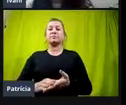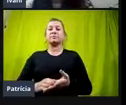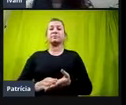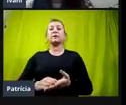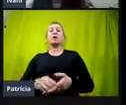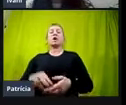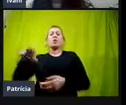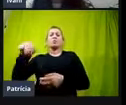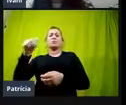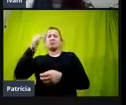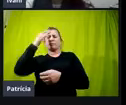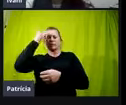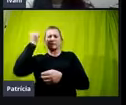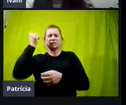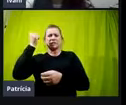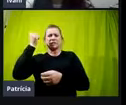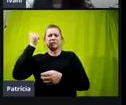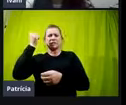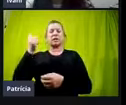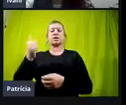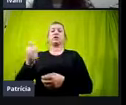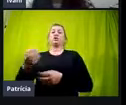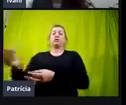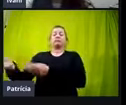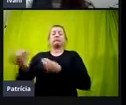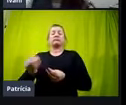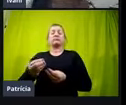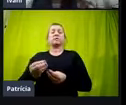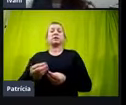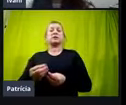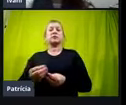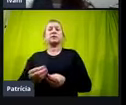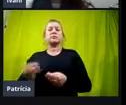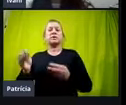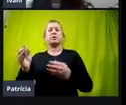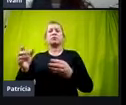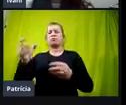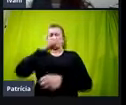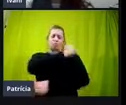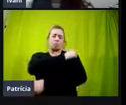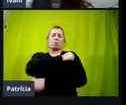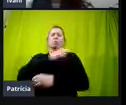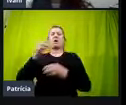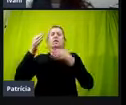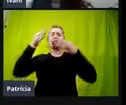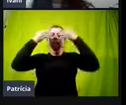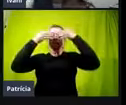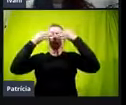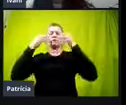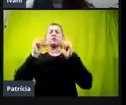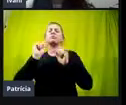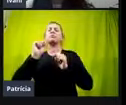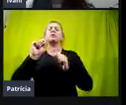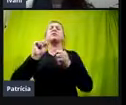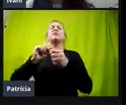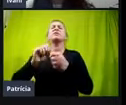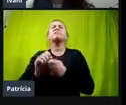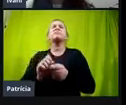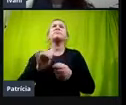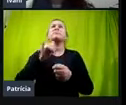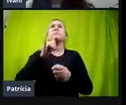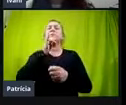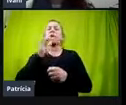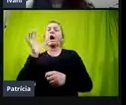a gente recebeu um cego na escola, e aí fizeram exatamente isso, né? Rapidamente se